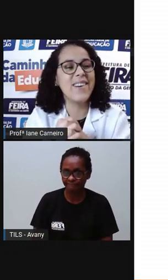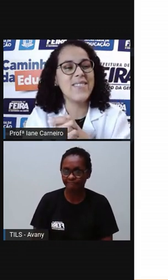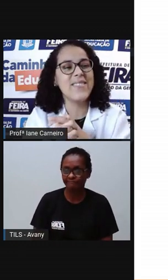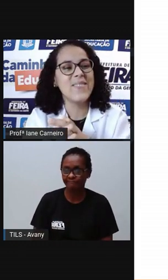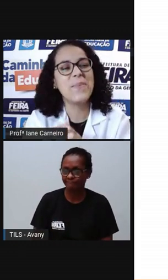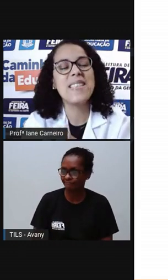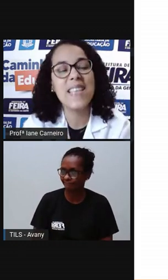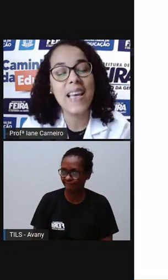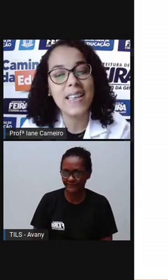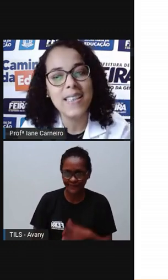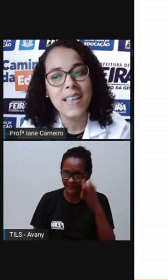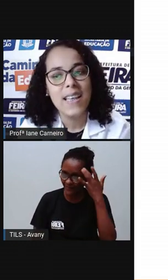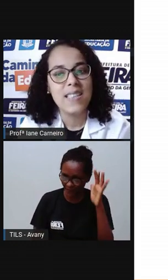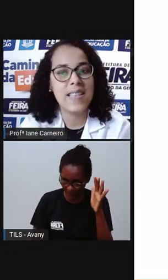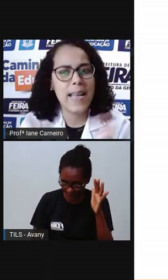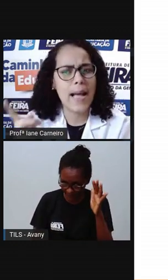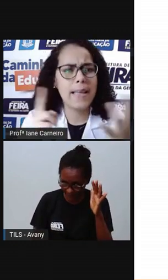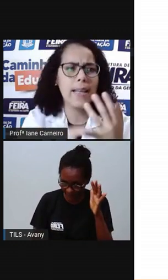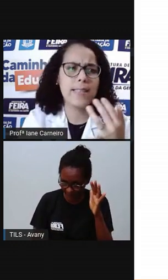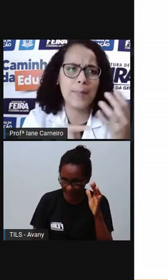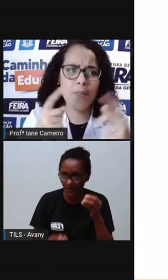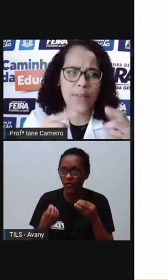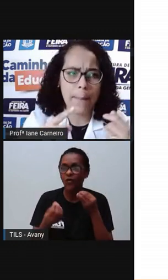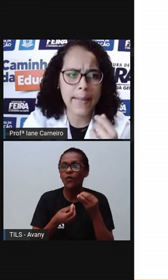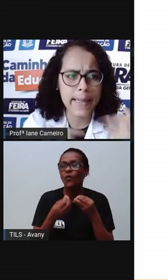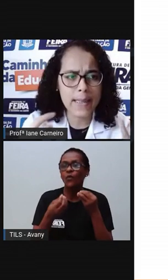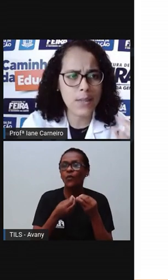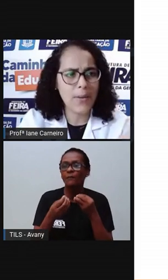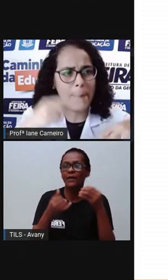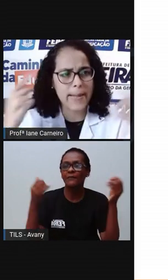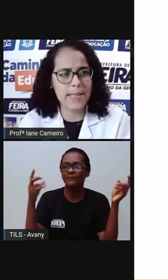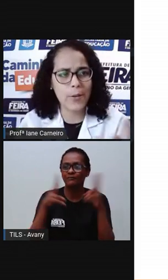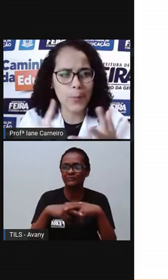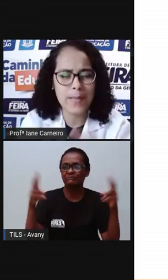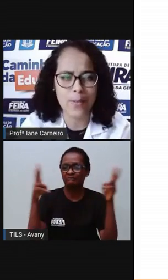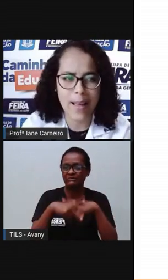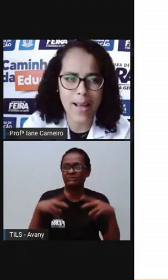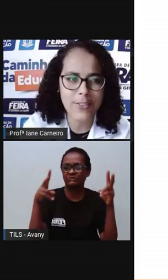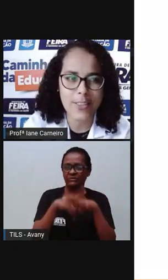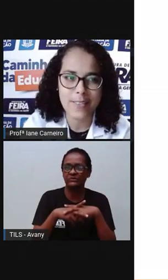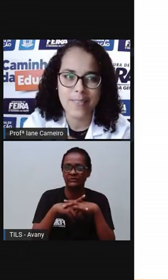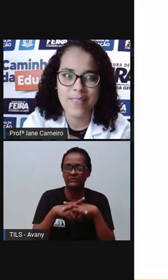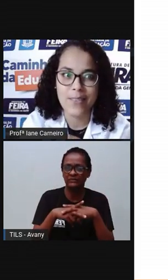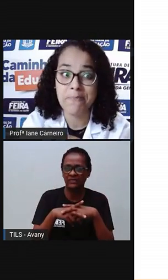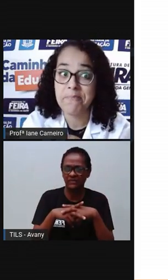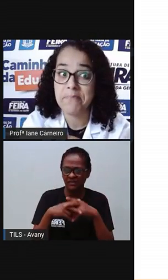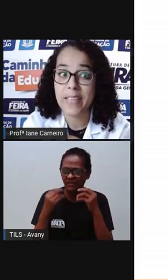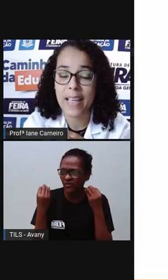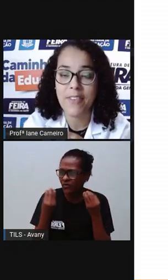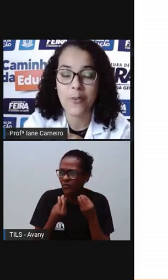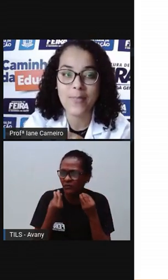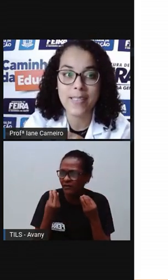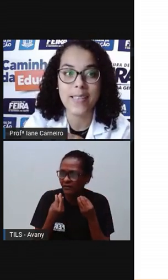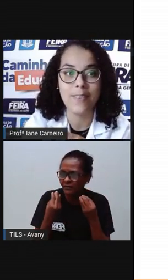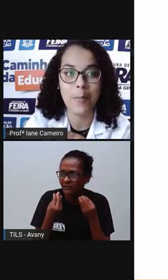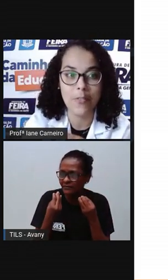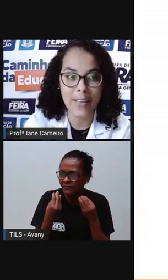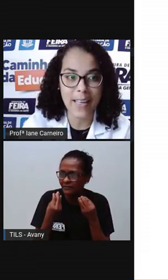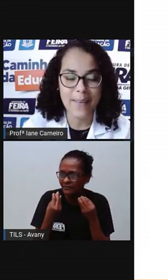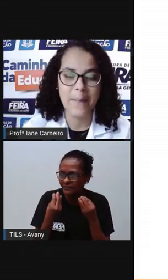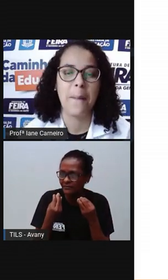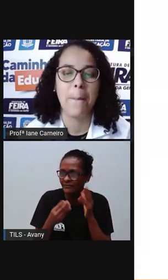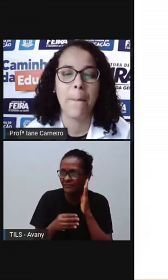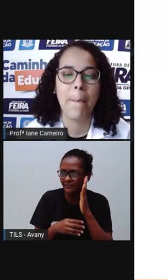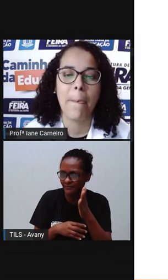Não? Pensem aí. Será que eles também vão ficar brigando e vai aparecer outro personagem? O que é que vai acontecer? Vamos